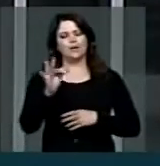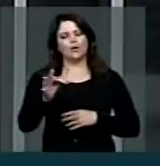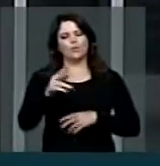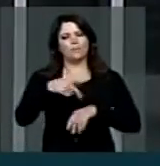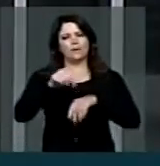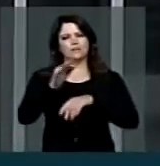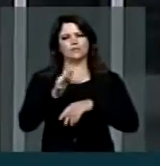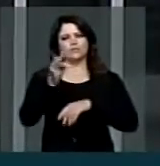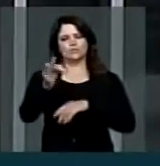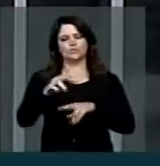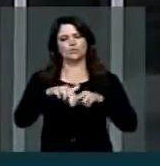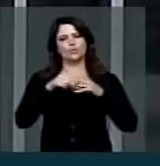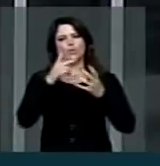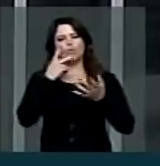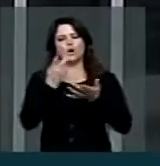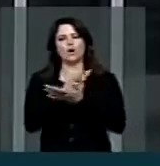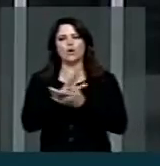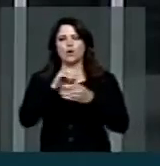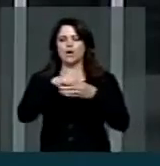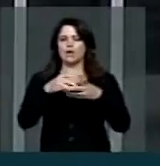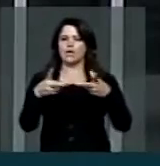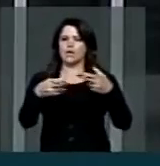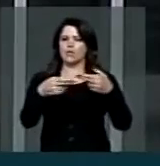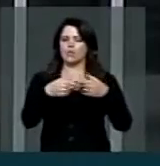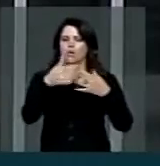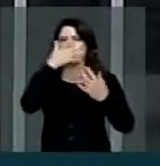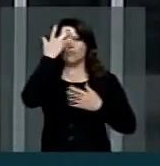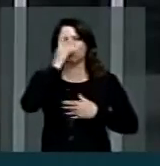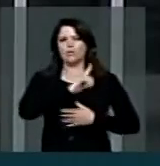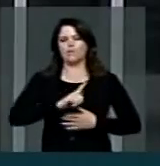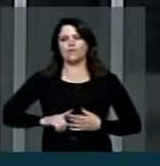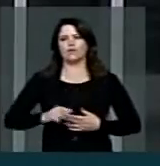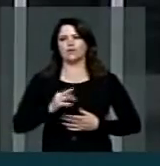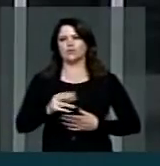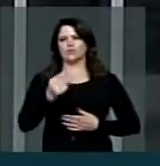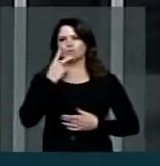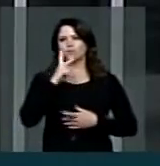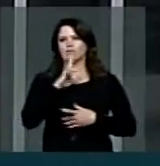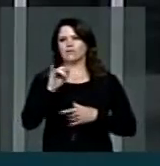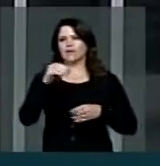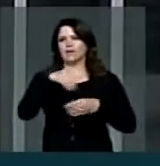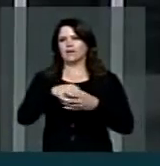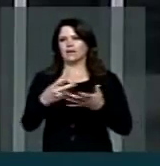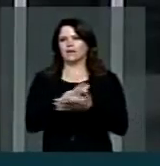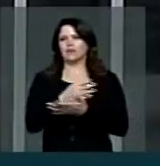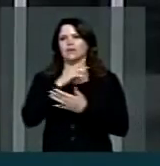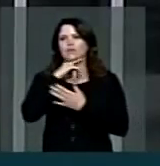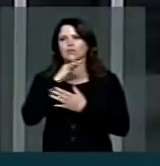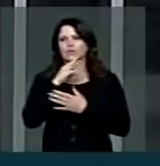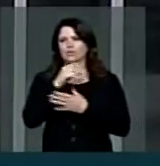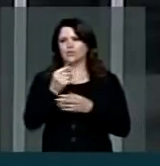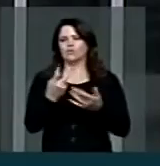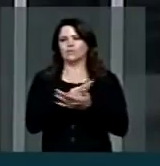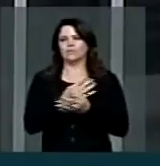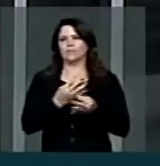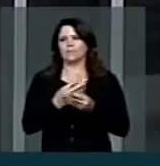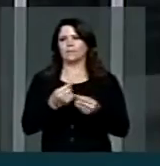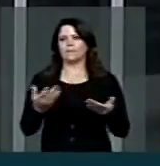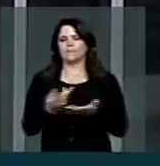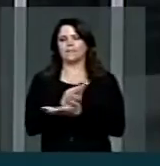parece ter contaminado os governantes no pernicioso ato de deixar, para depois,